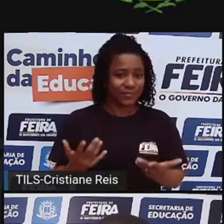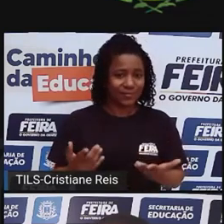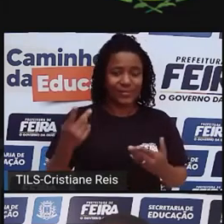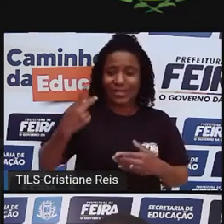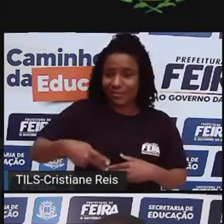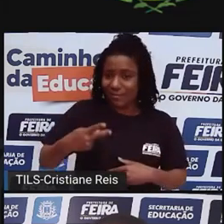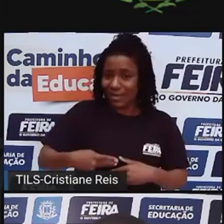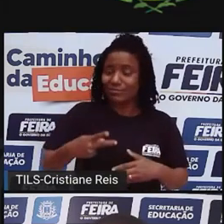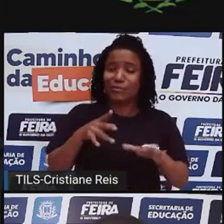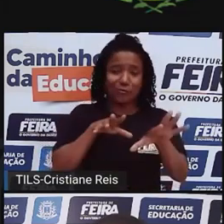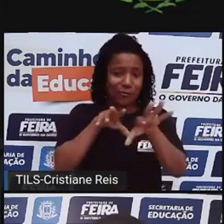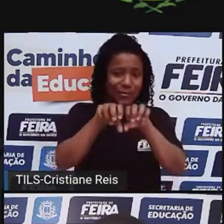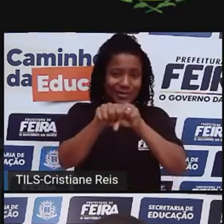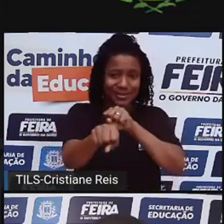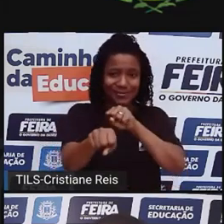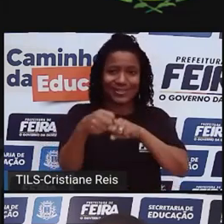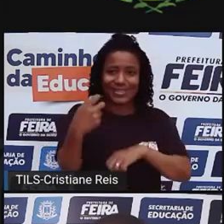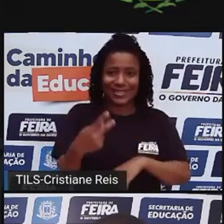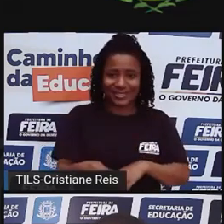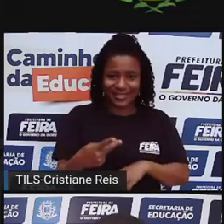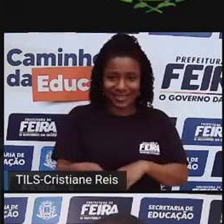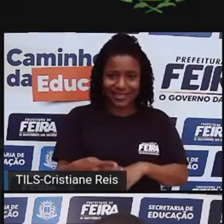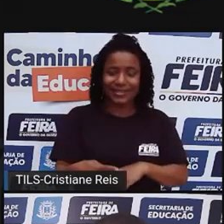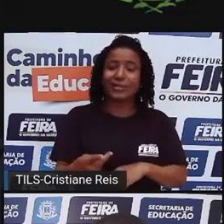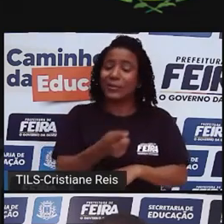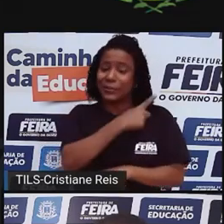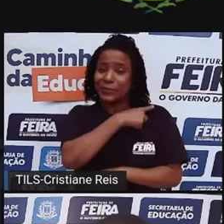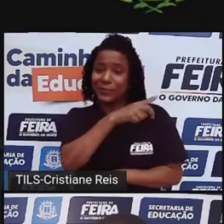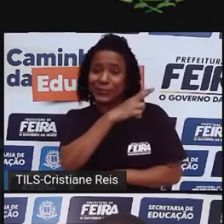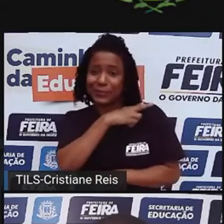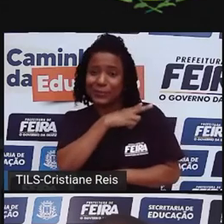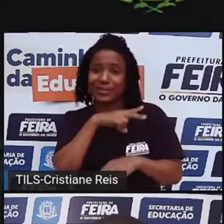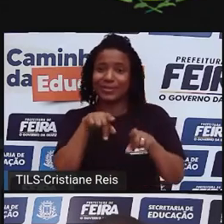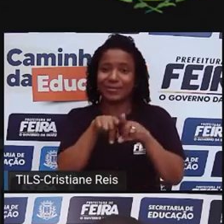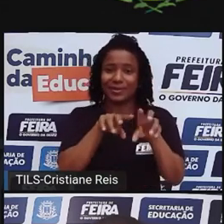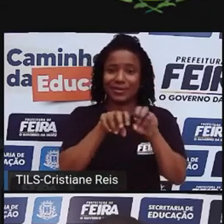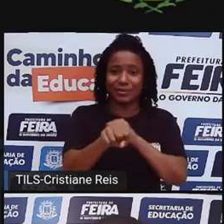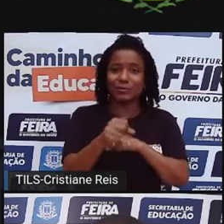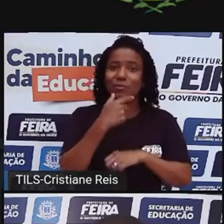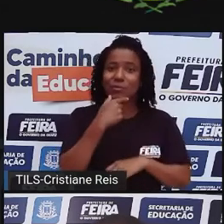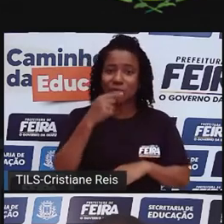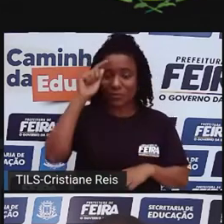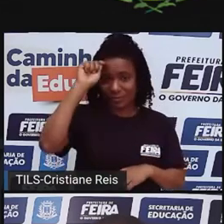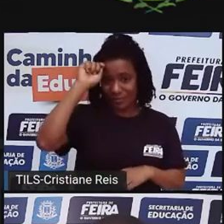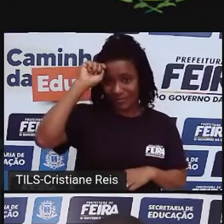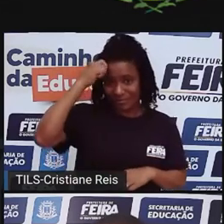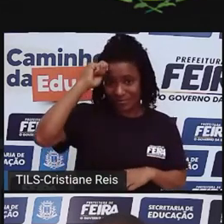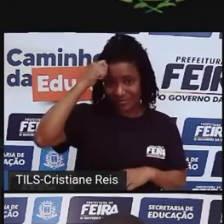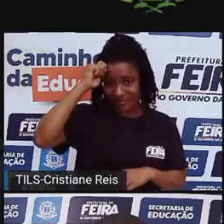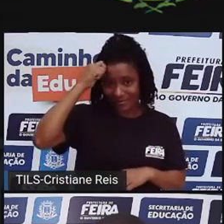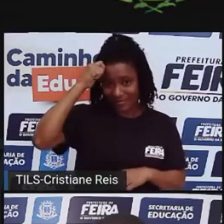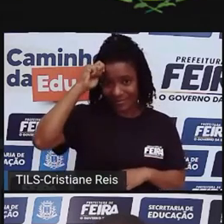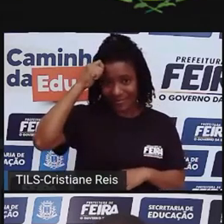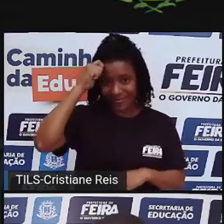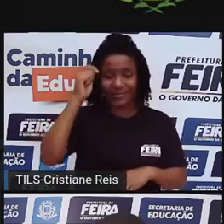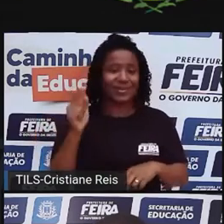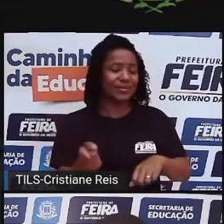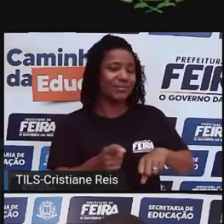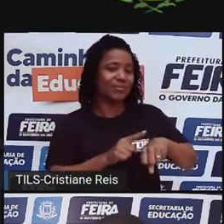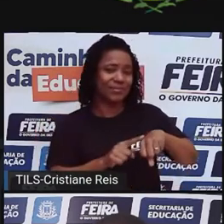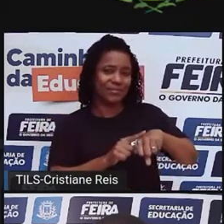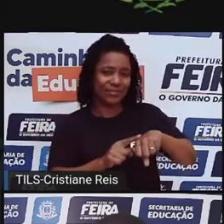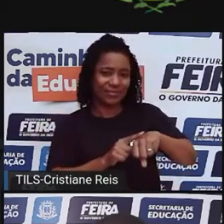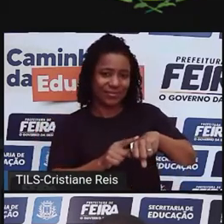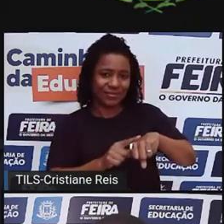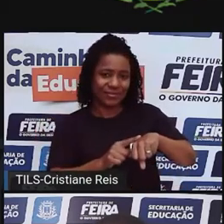também em Feira de Santana, tanto a educação básica quanto o ensino superior. Sou um homem preto, não retinto, mas faço parte desse grupo de pretos